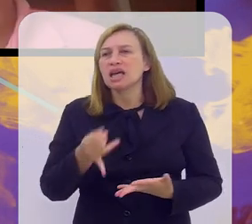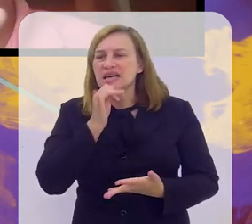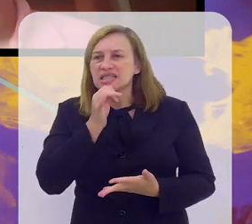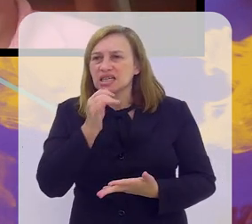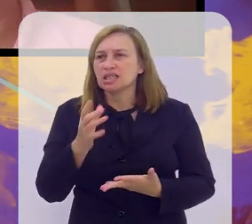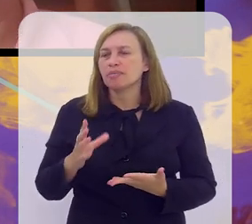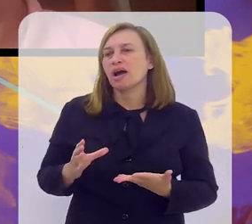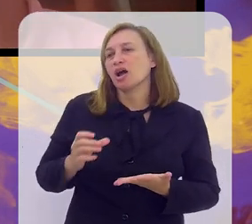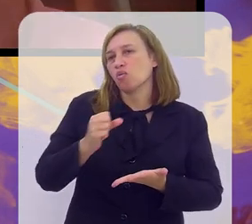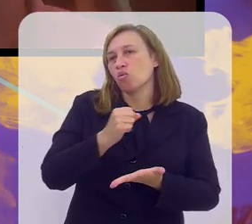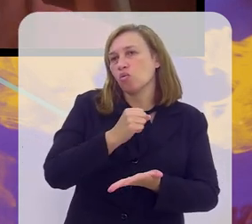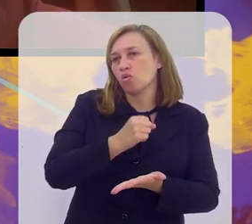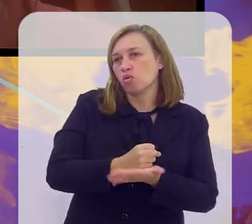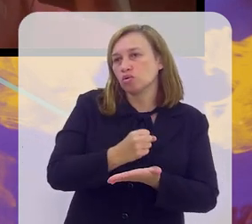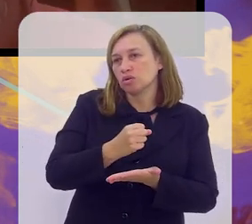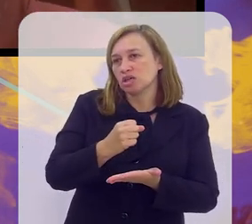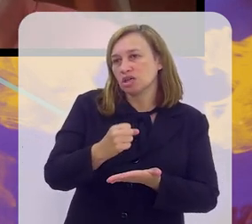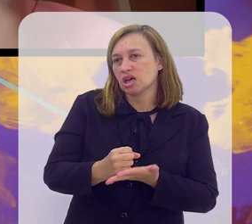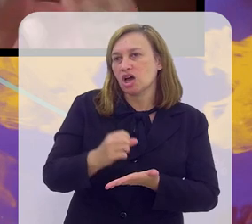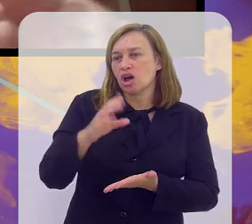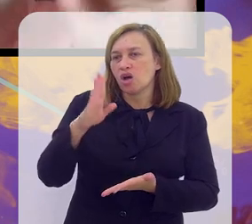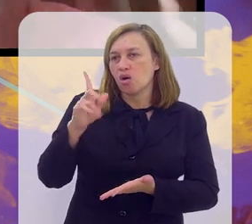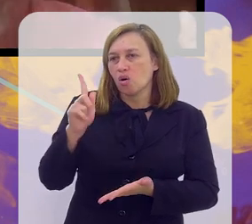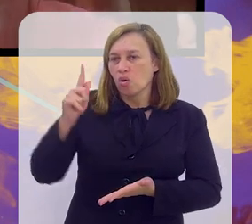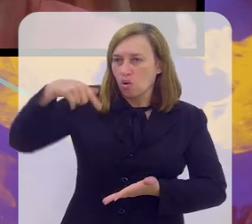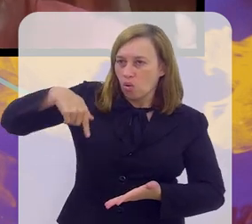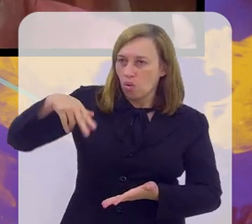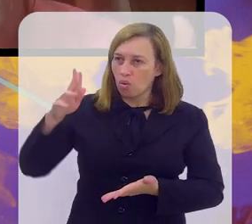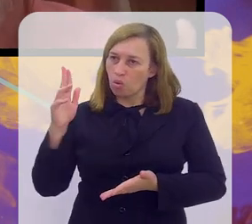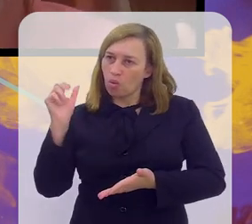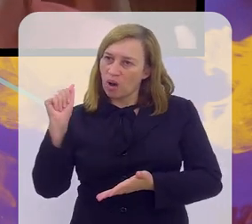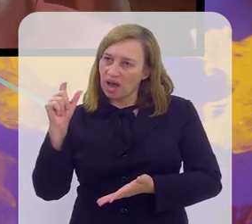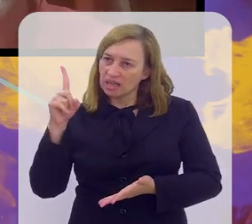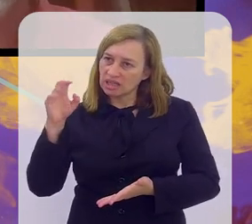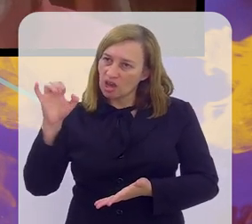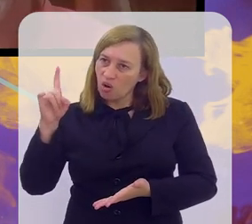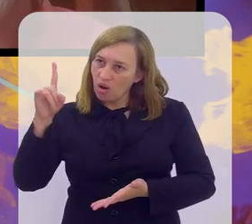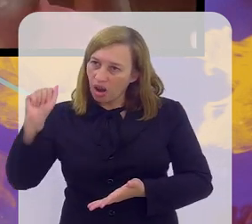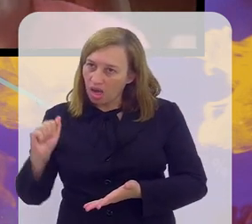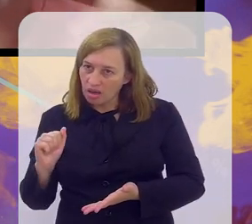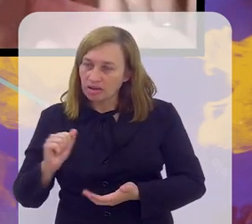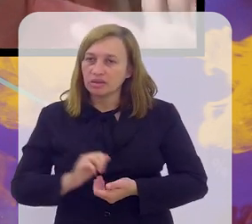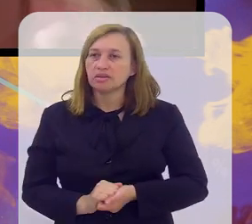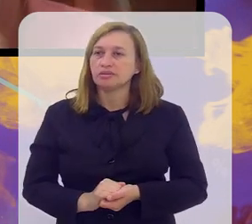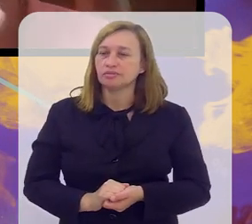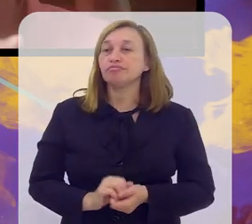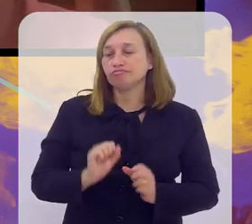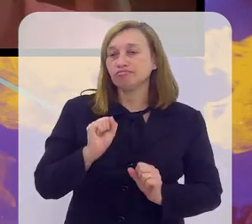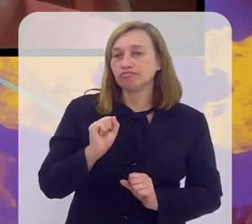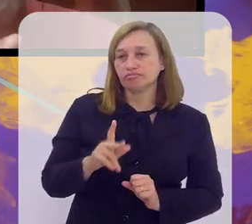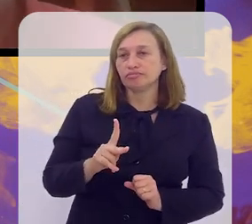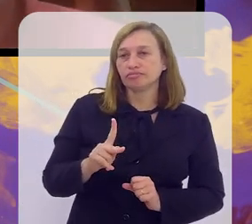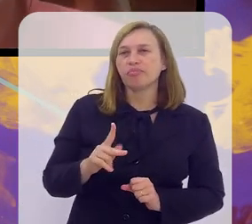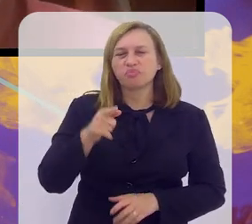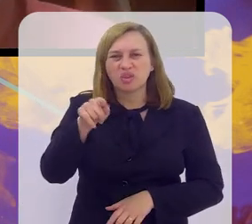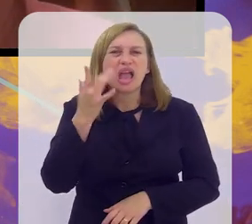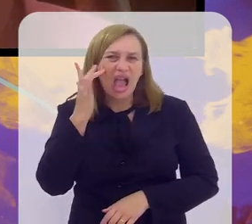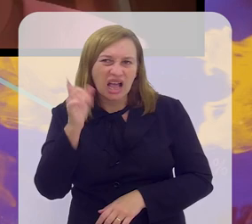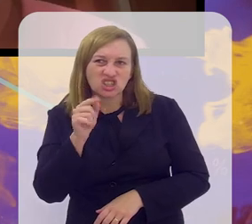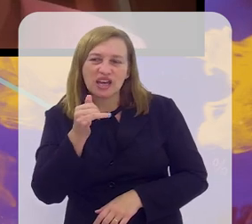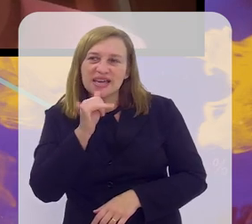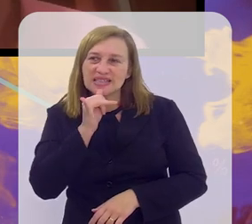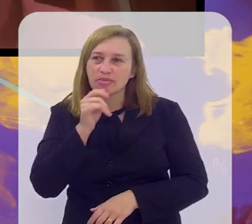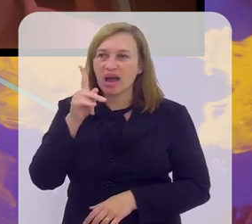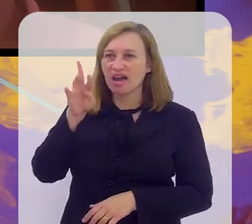Por exemplo, se é para contratar o Guardiola, que é um nome incontestável em âmbito universal, acho que todo esforço valeria. Então, você